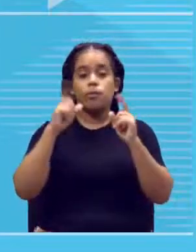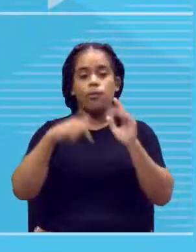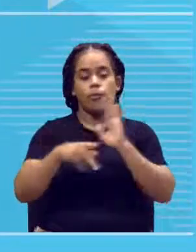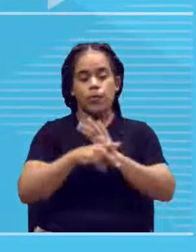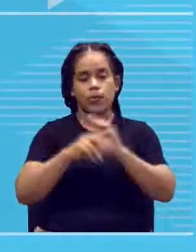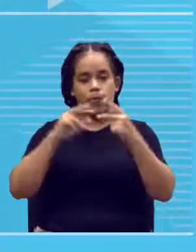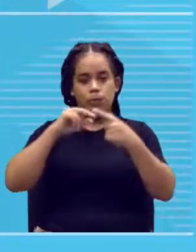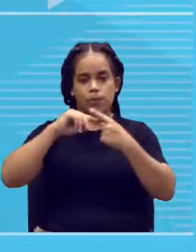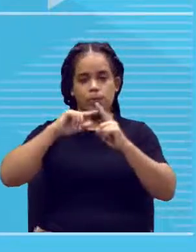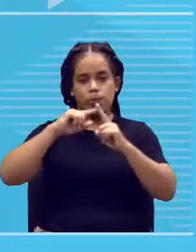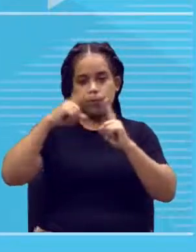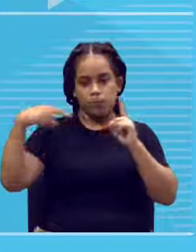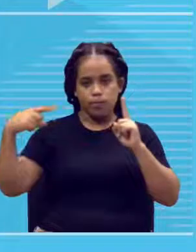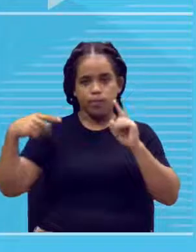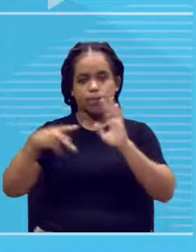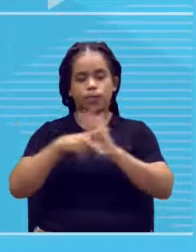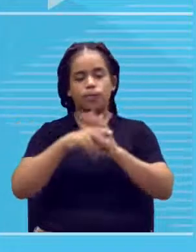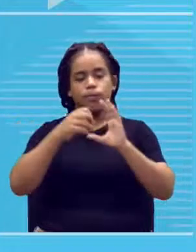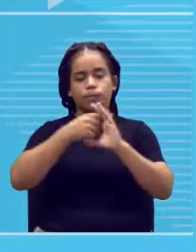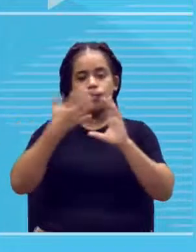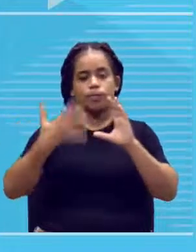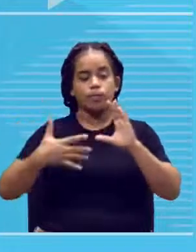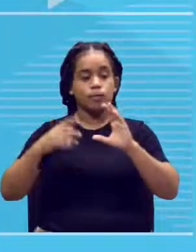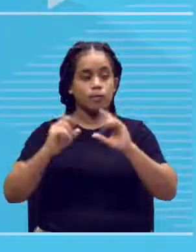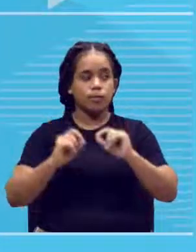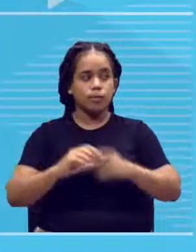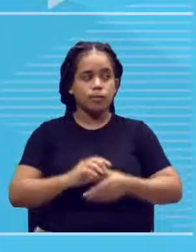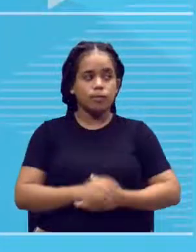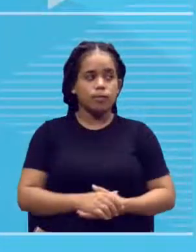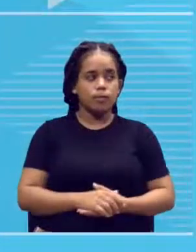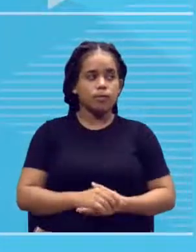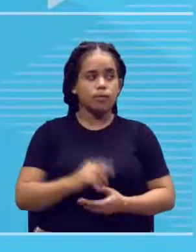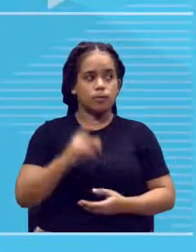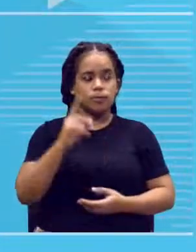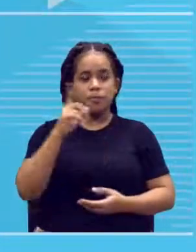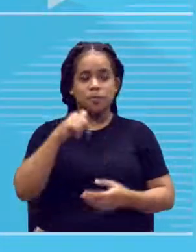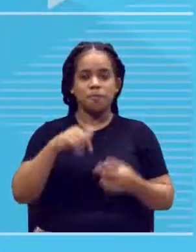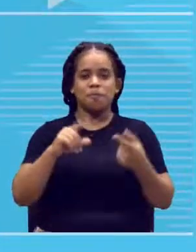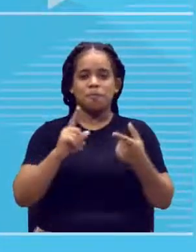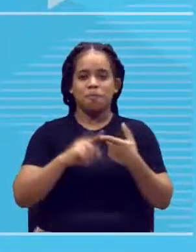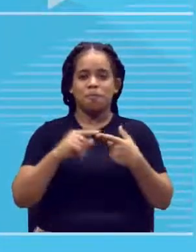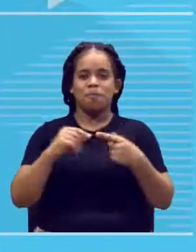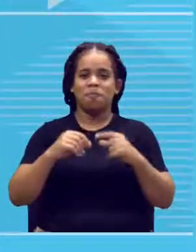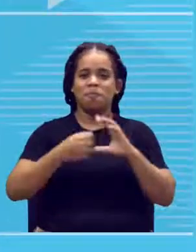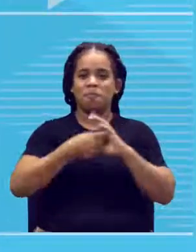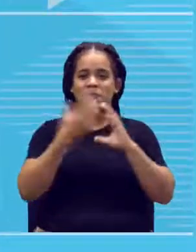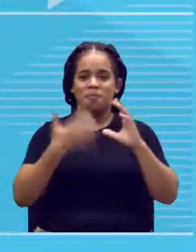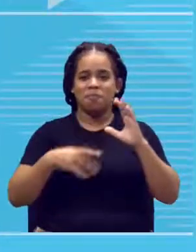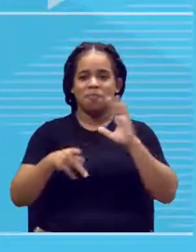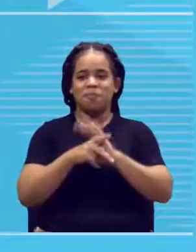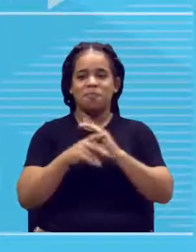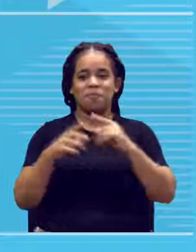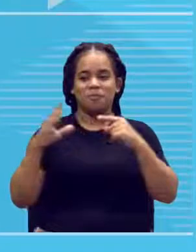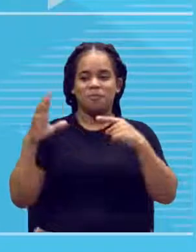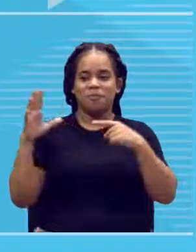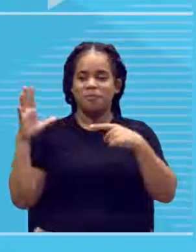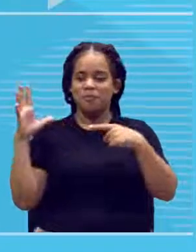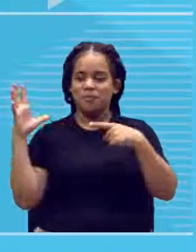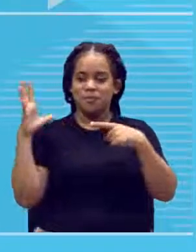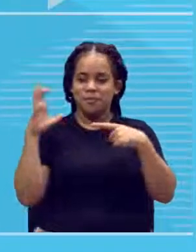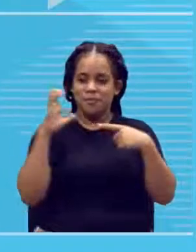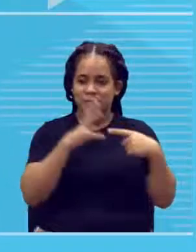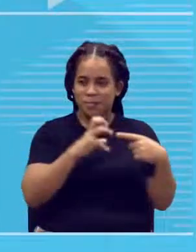característica. Uma dessa característica, é dominante, e a outra é recessiva. Cuidado.